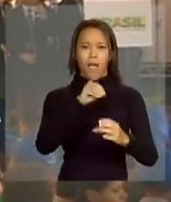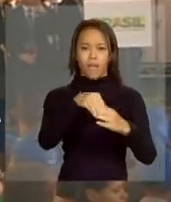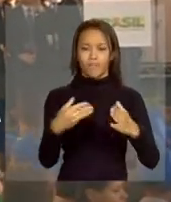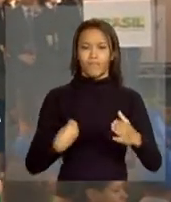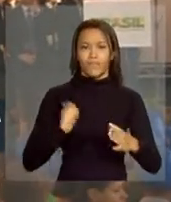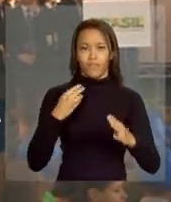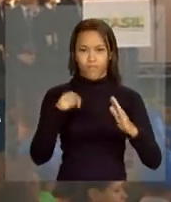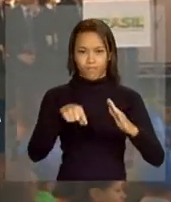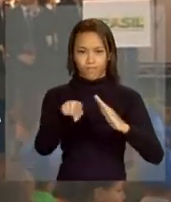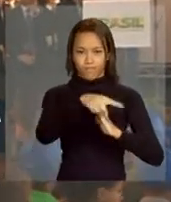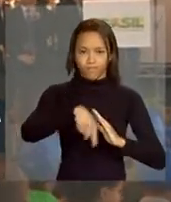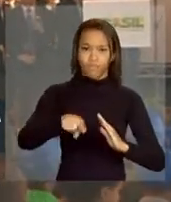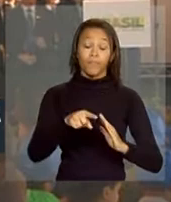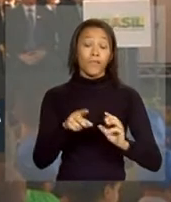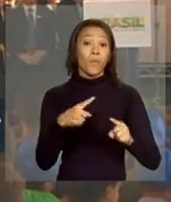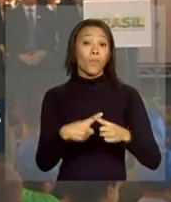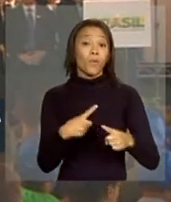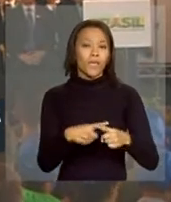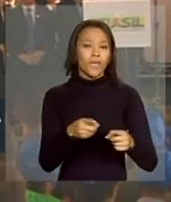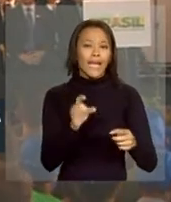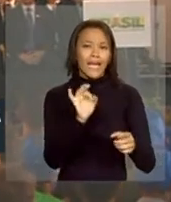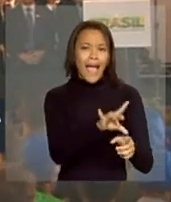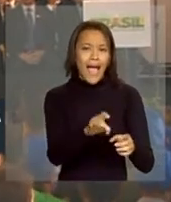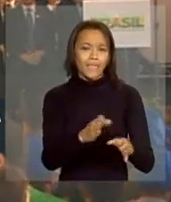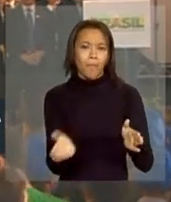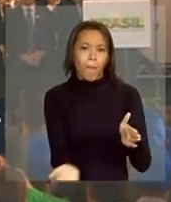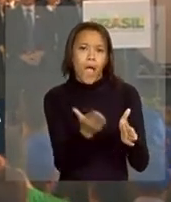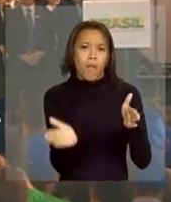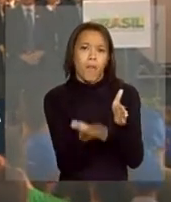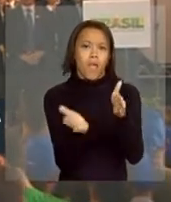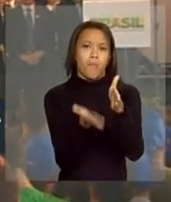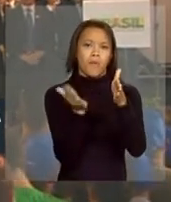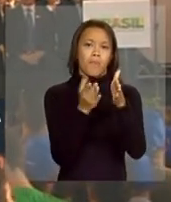porque, por trás de cada tijolo, cada cimento,